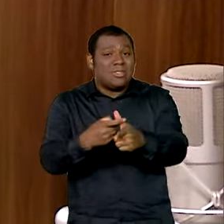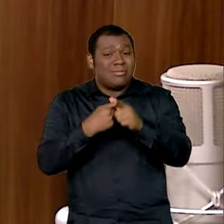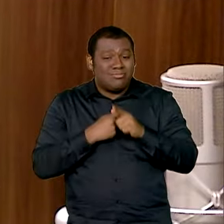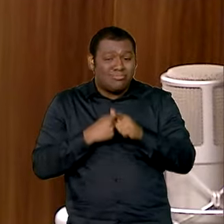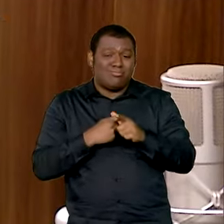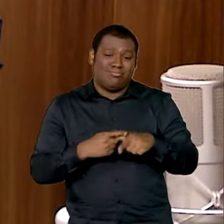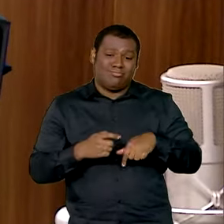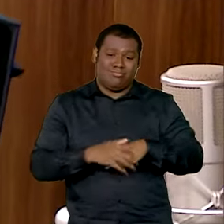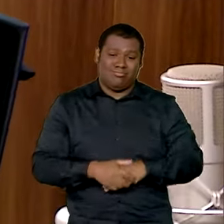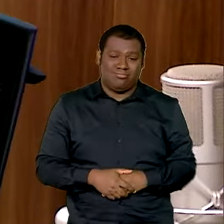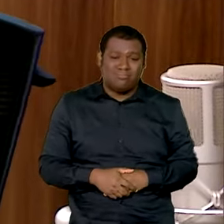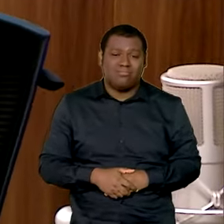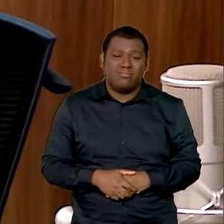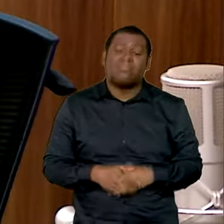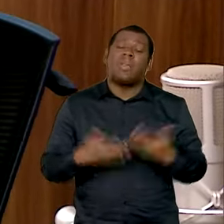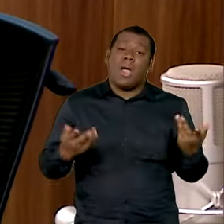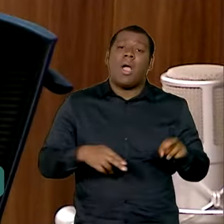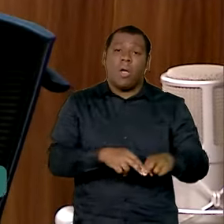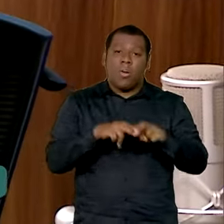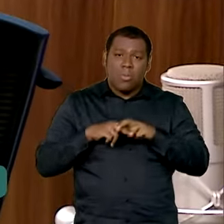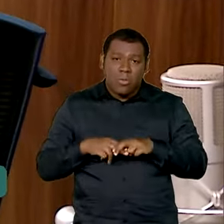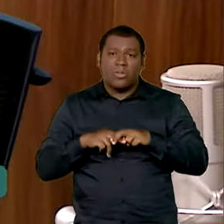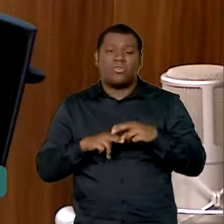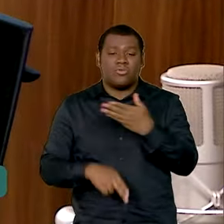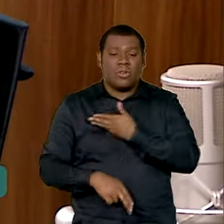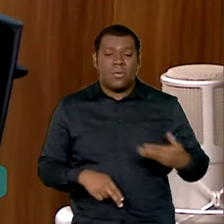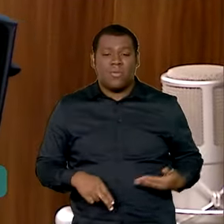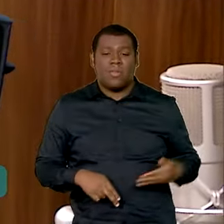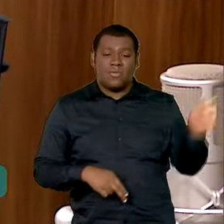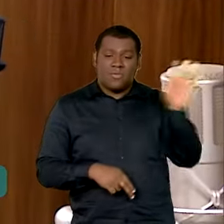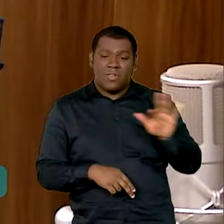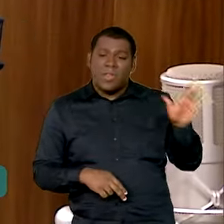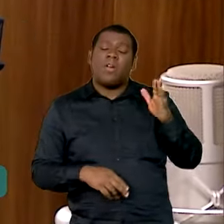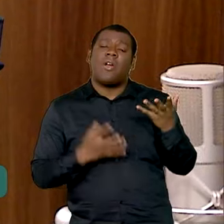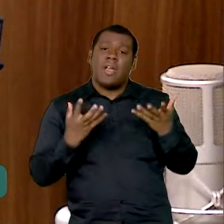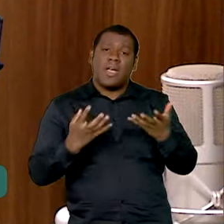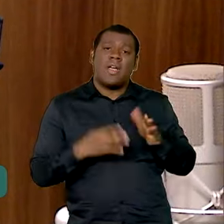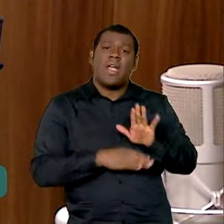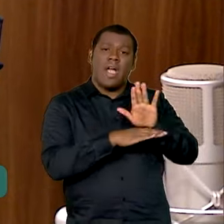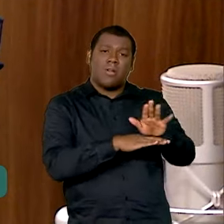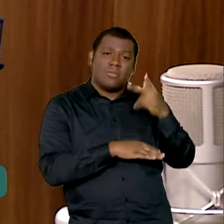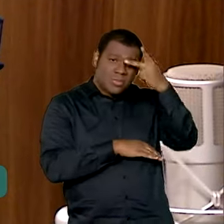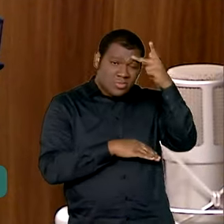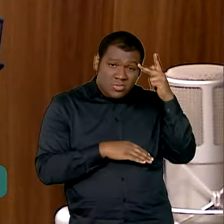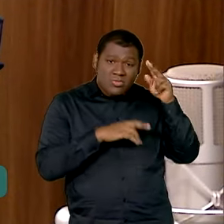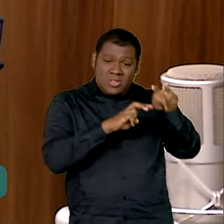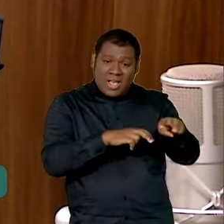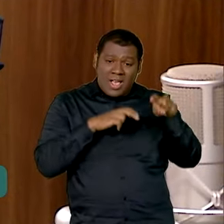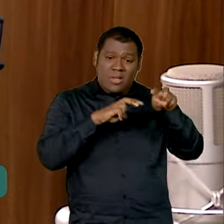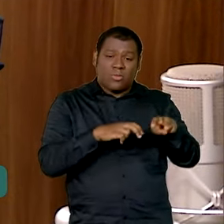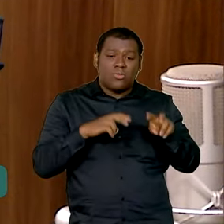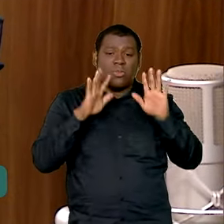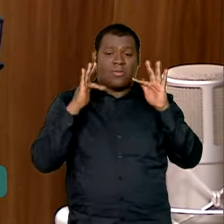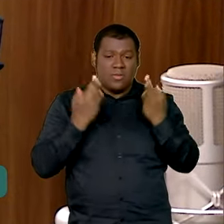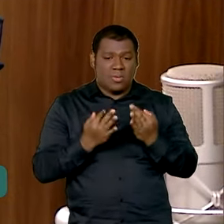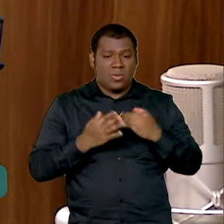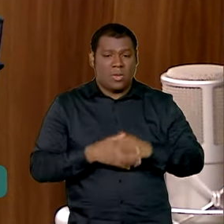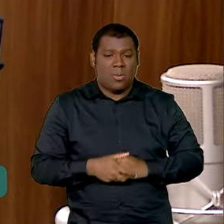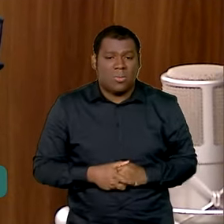crédito chegue no menor chegue nesse agricultor digamos assim que